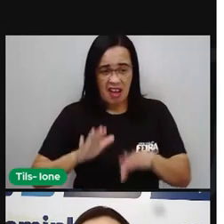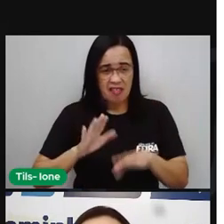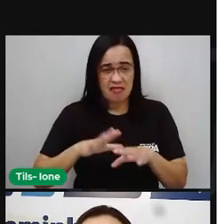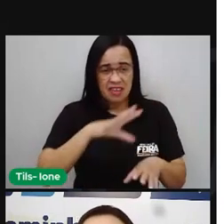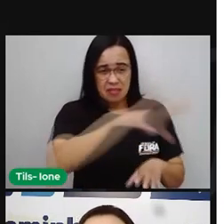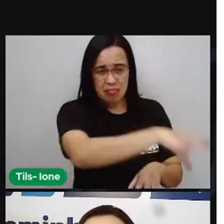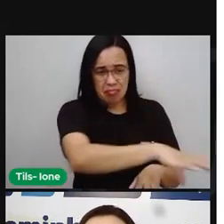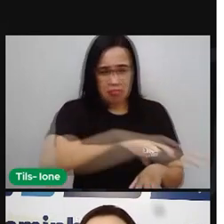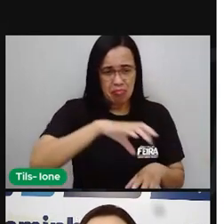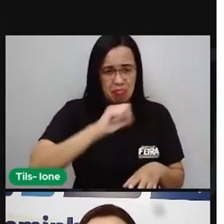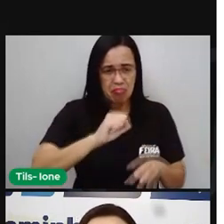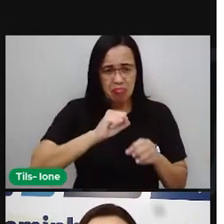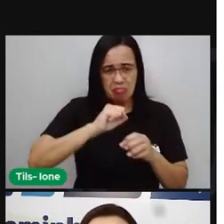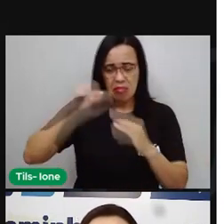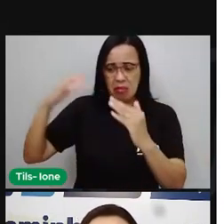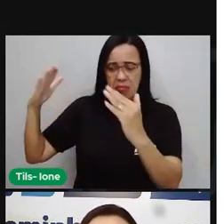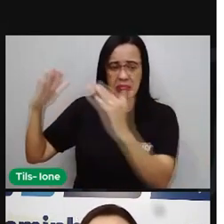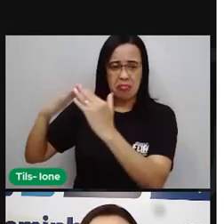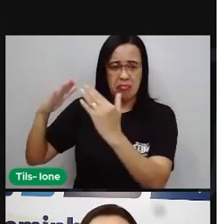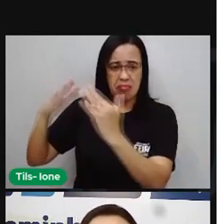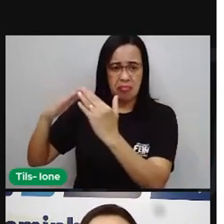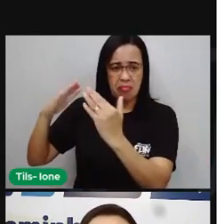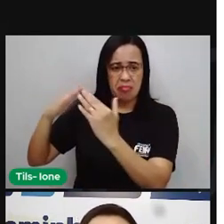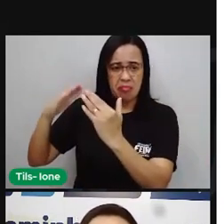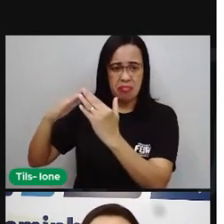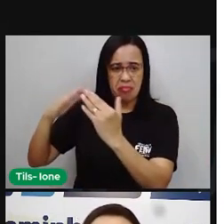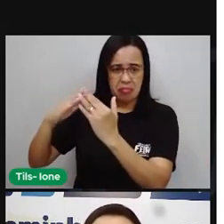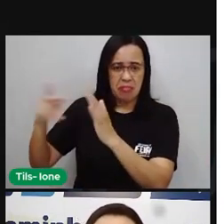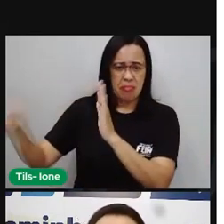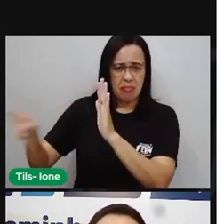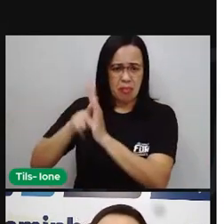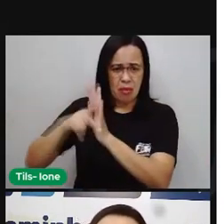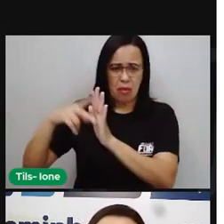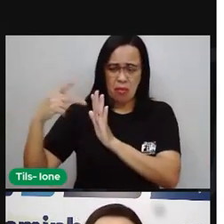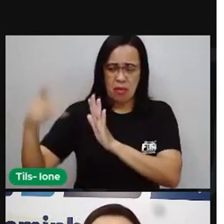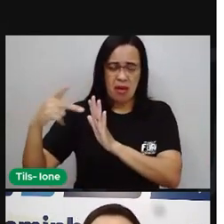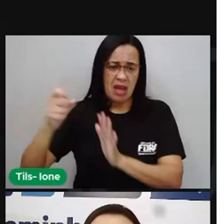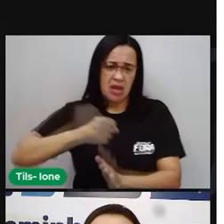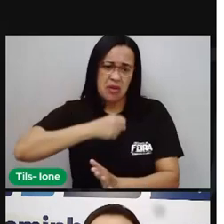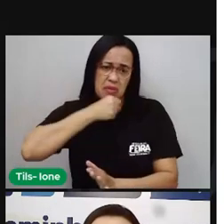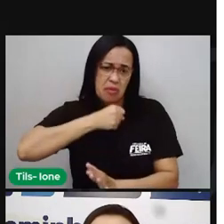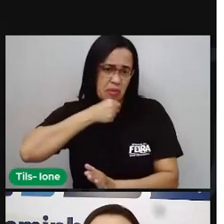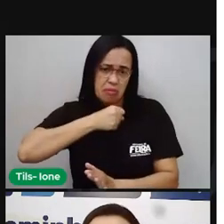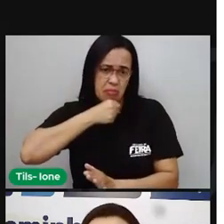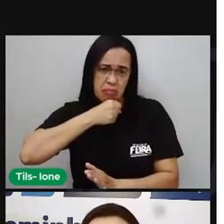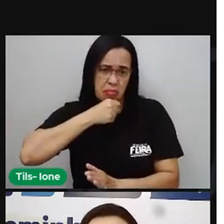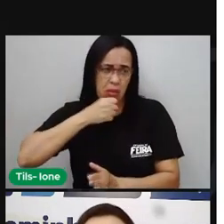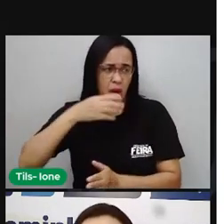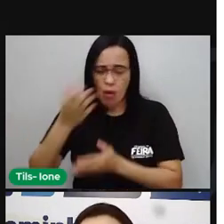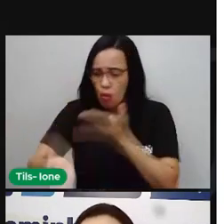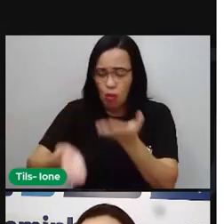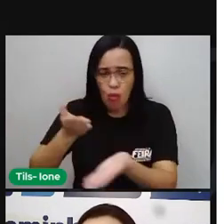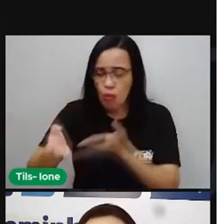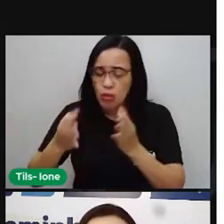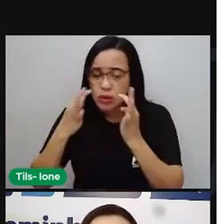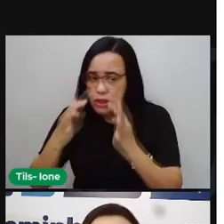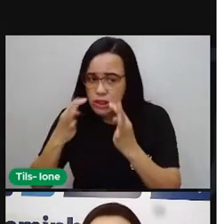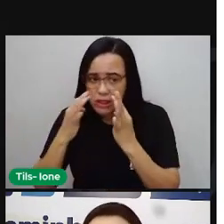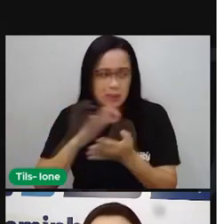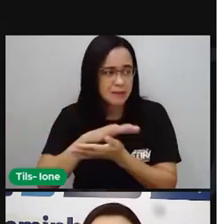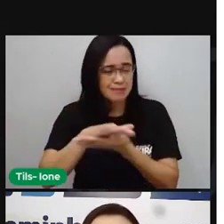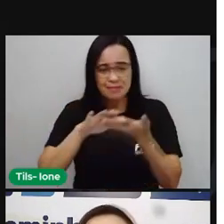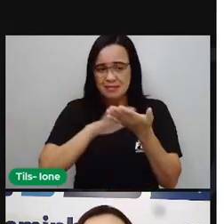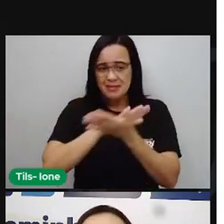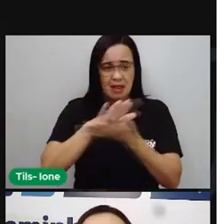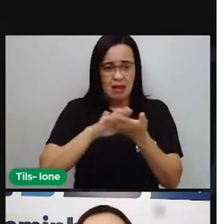isentarem dos cuidados necessários. Então, ah, colocou num asilo, é porque não gosta. Muitas vezes os filhos, né? Ou